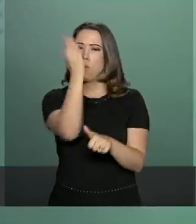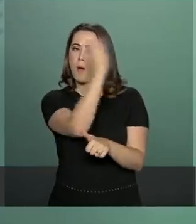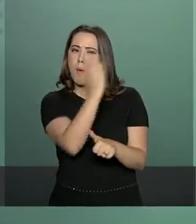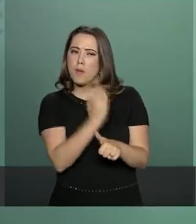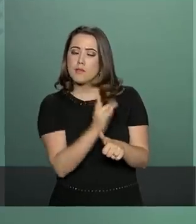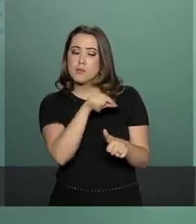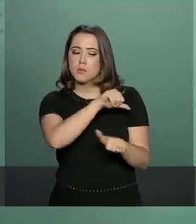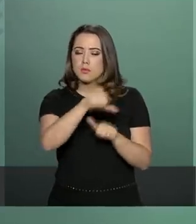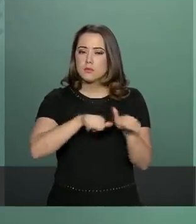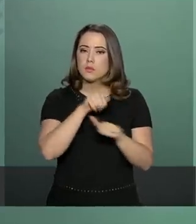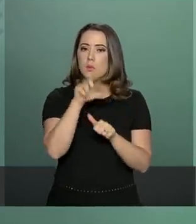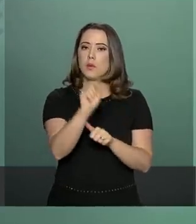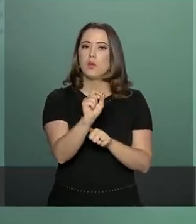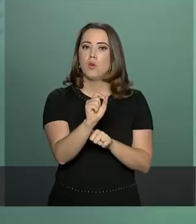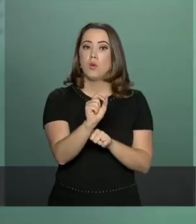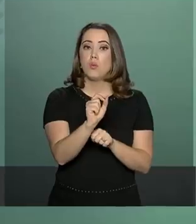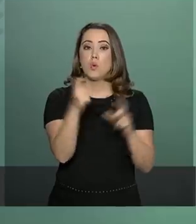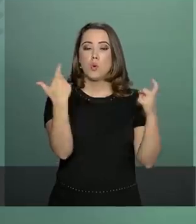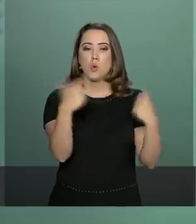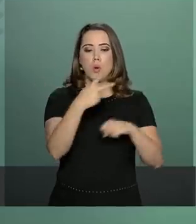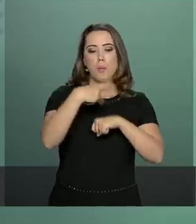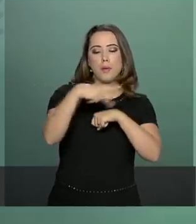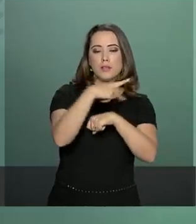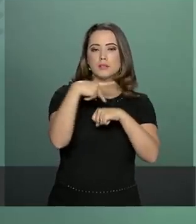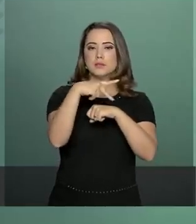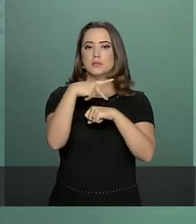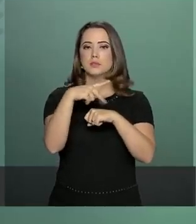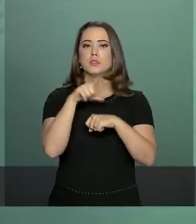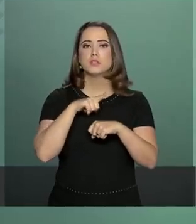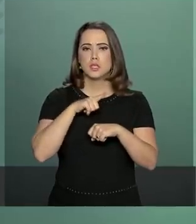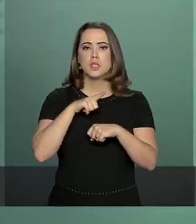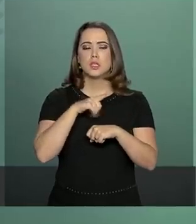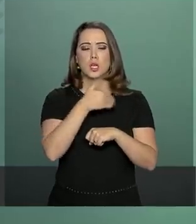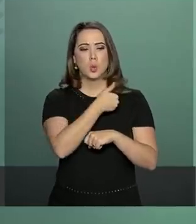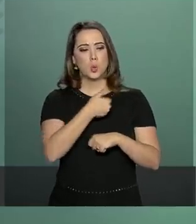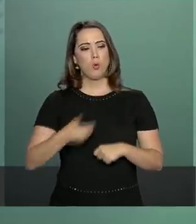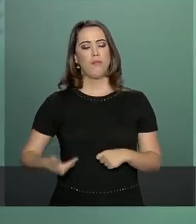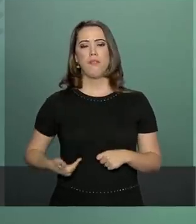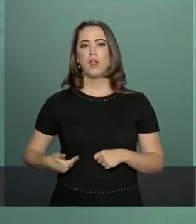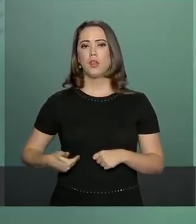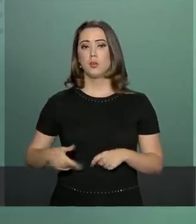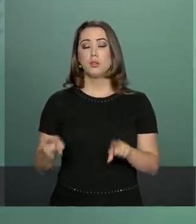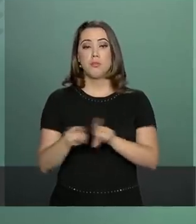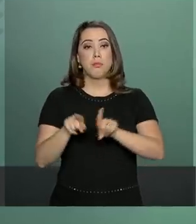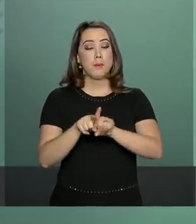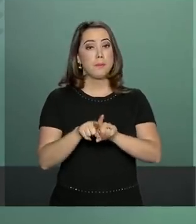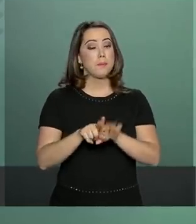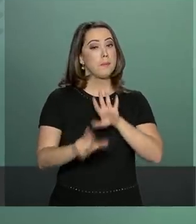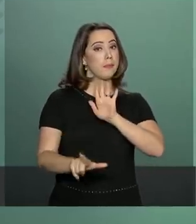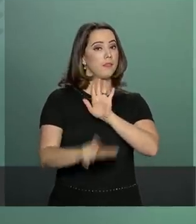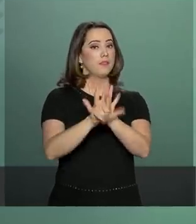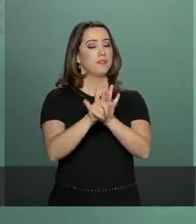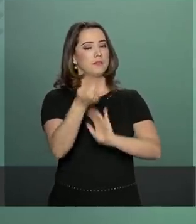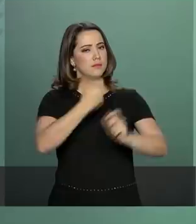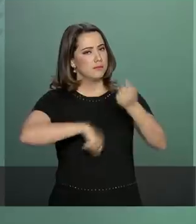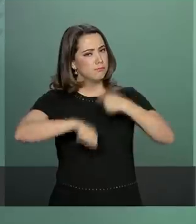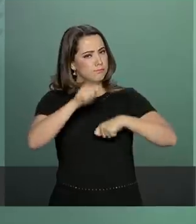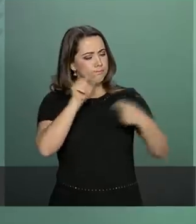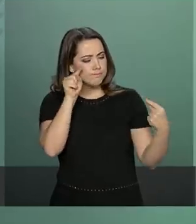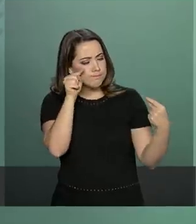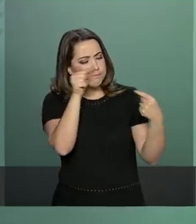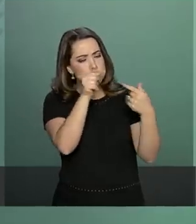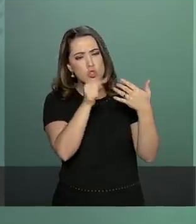emergente até governança e legislação econômica compatíveis